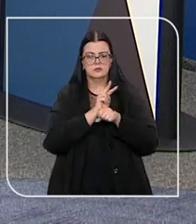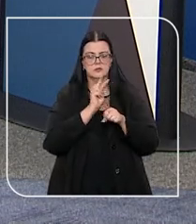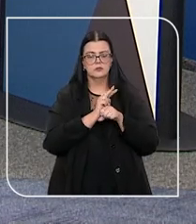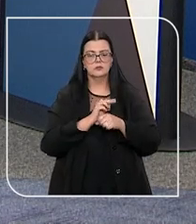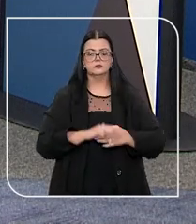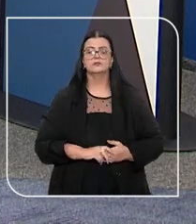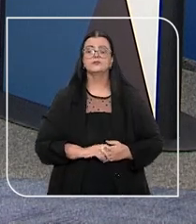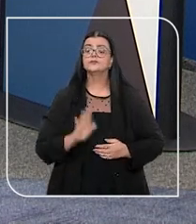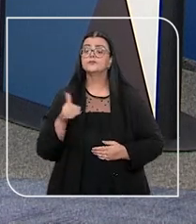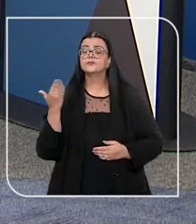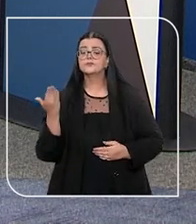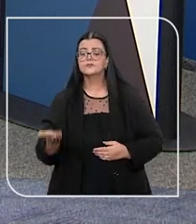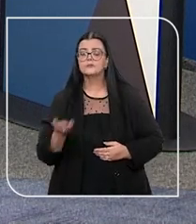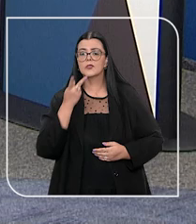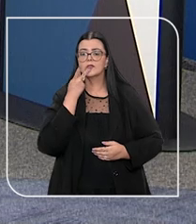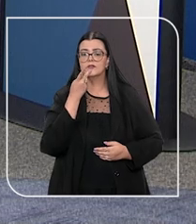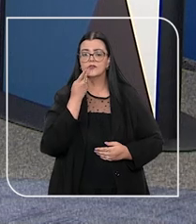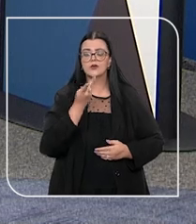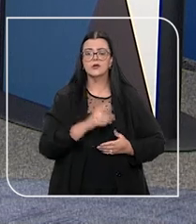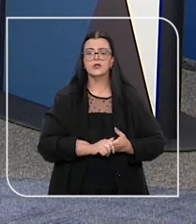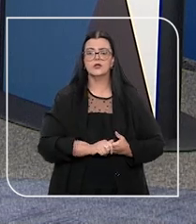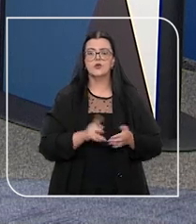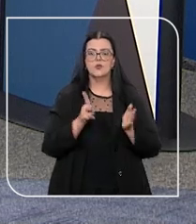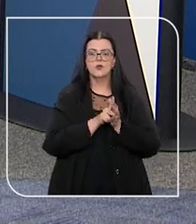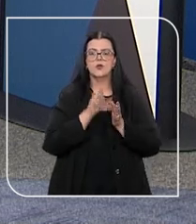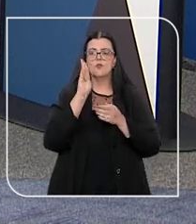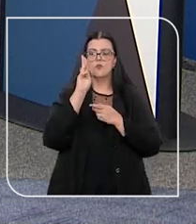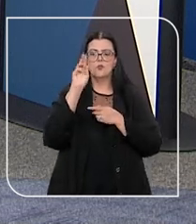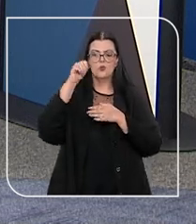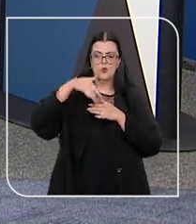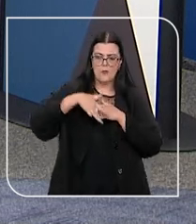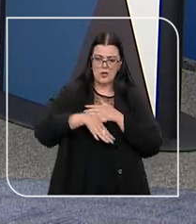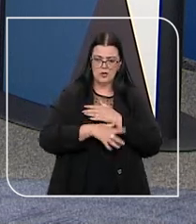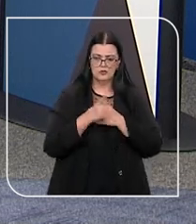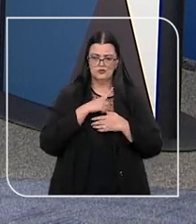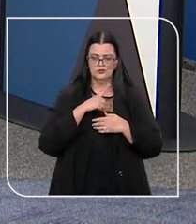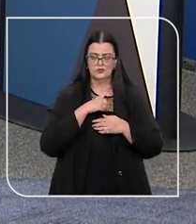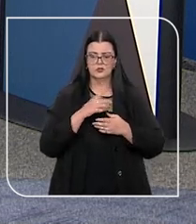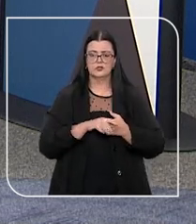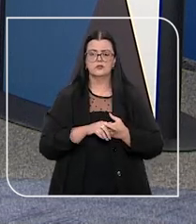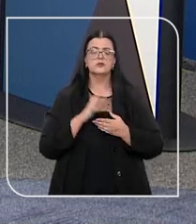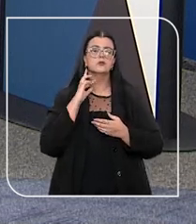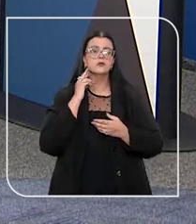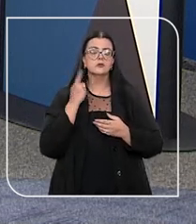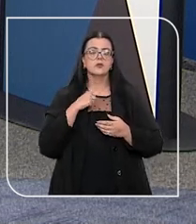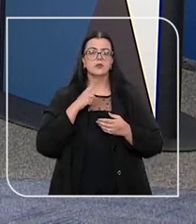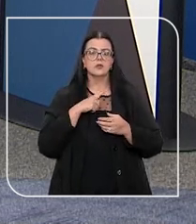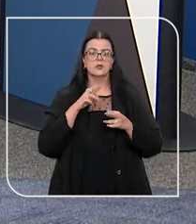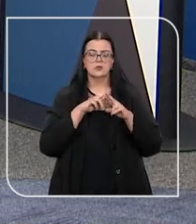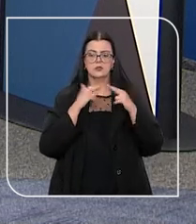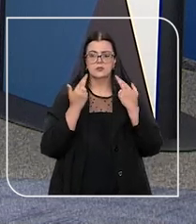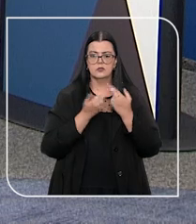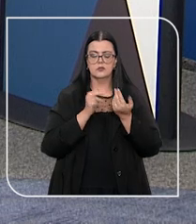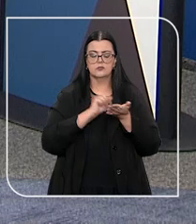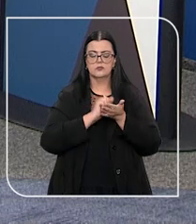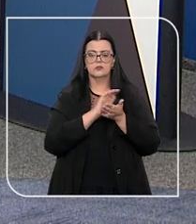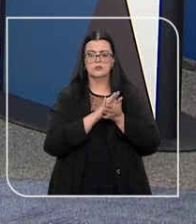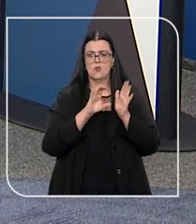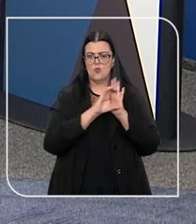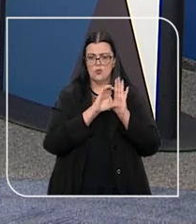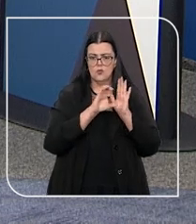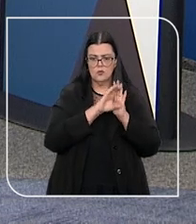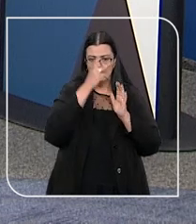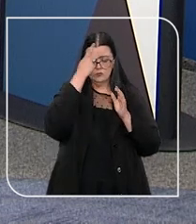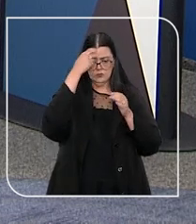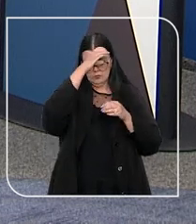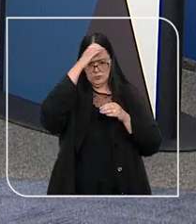defesa. E Samanta, falando ainda em Brumadinho, a segunda sessão discute em repetitivo a aplicação do Código de